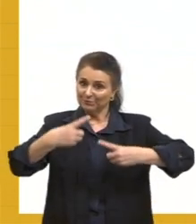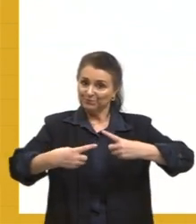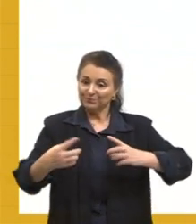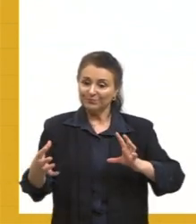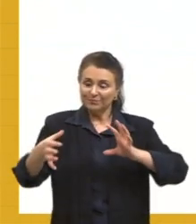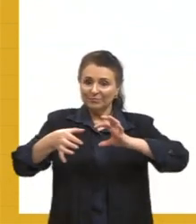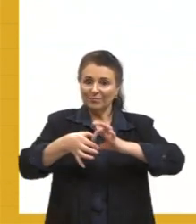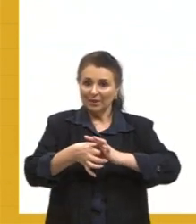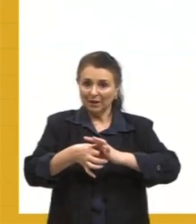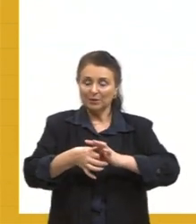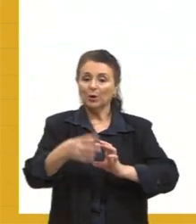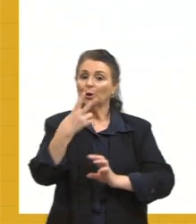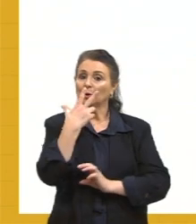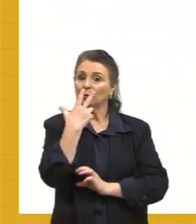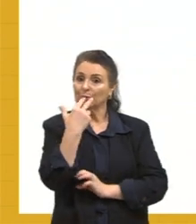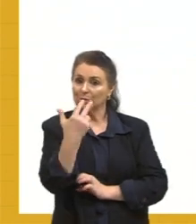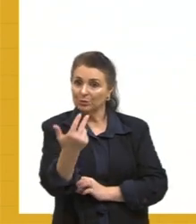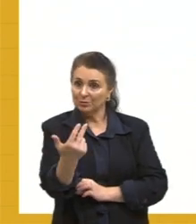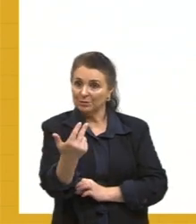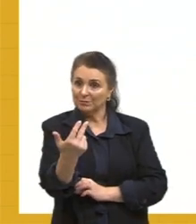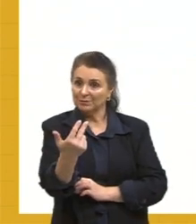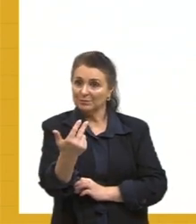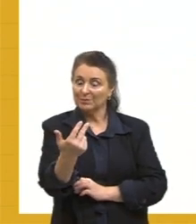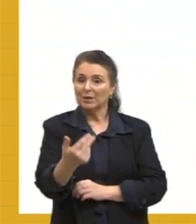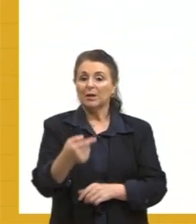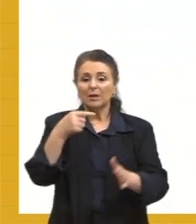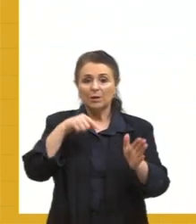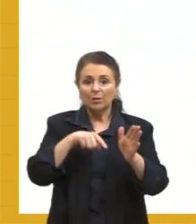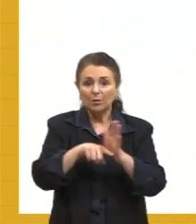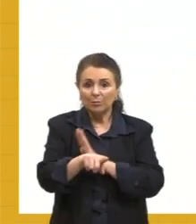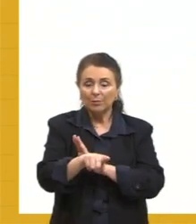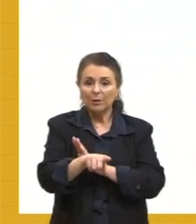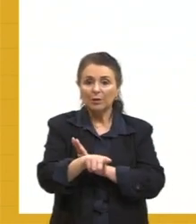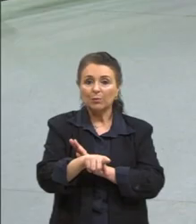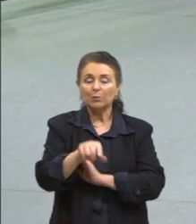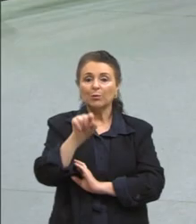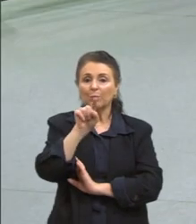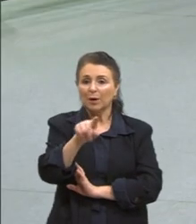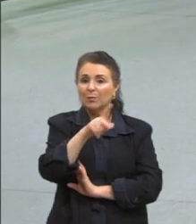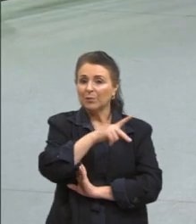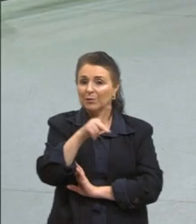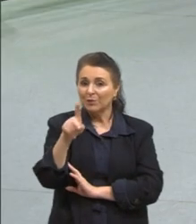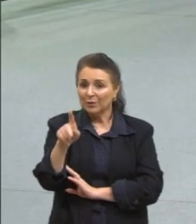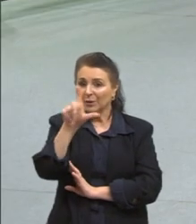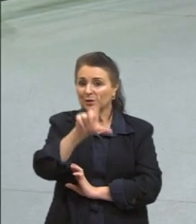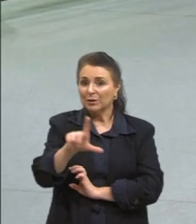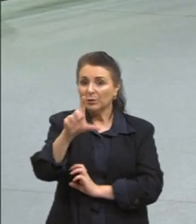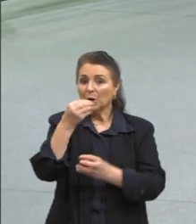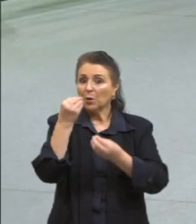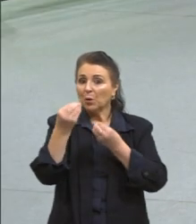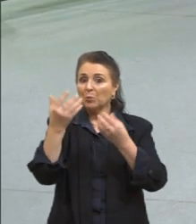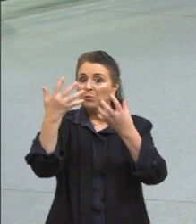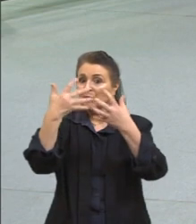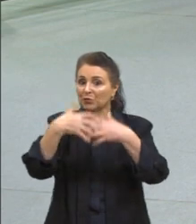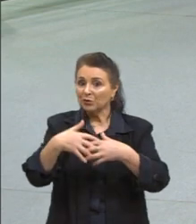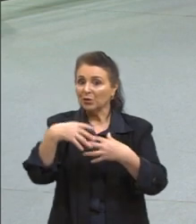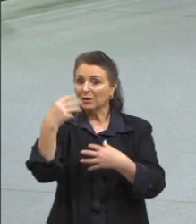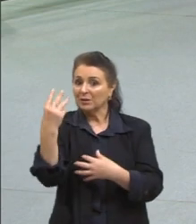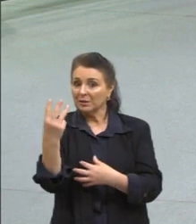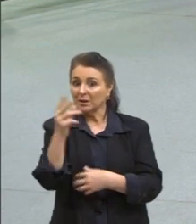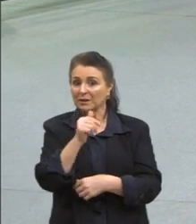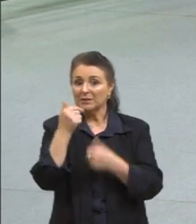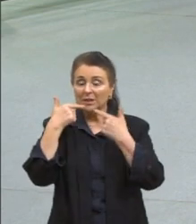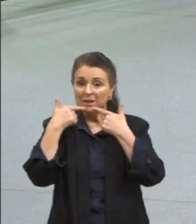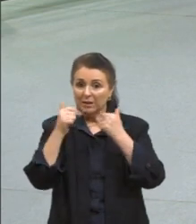interligado entre os idiomas e eu pergunto agora para a Dani como é que isso vai funcionar, essas três línguas aí, quando a gente